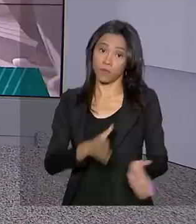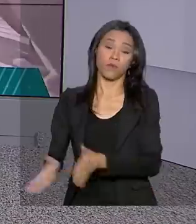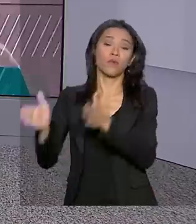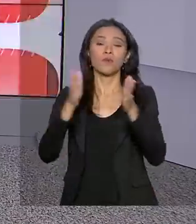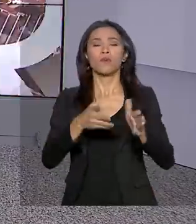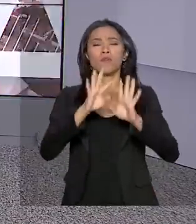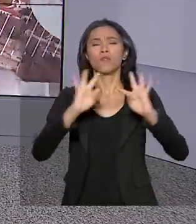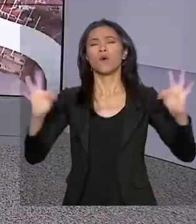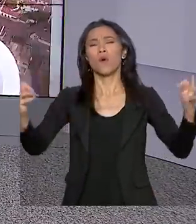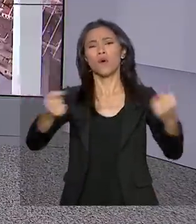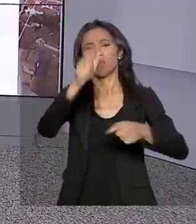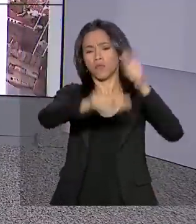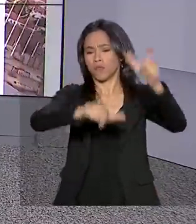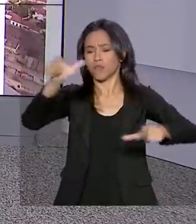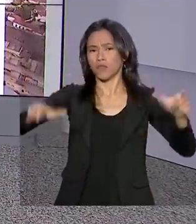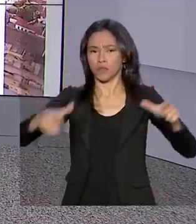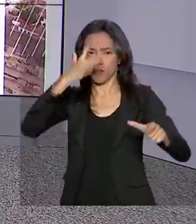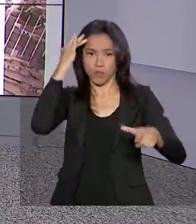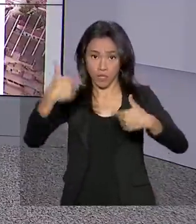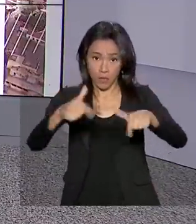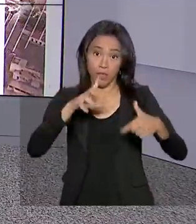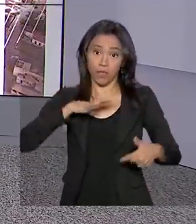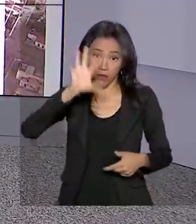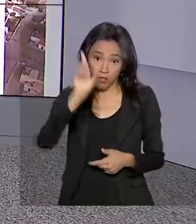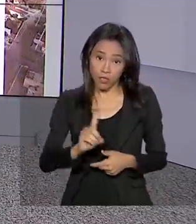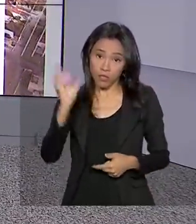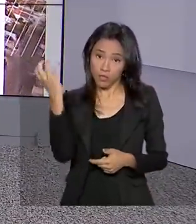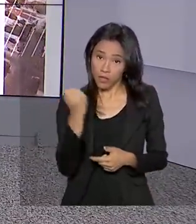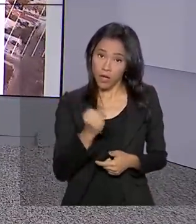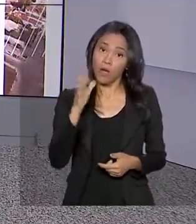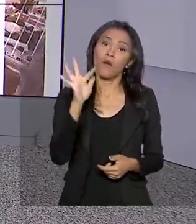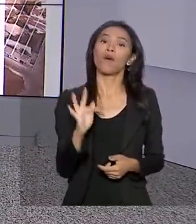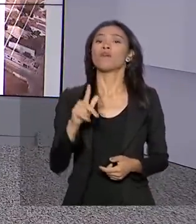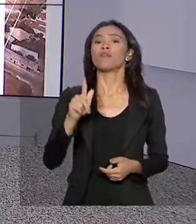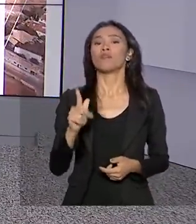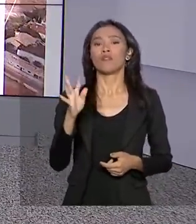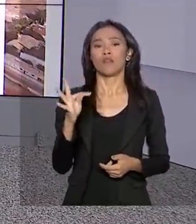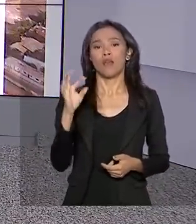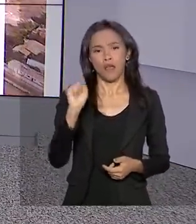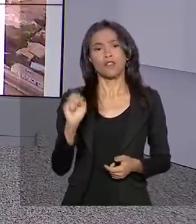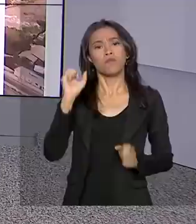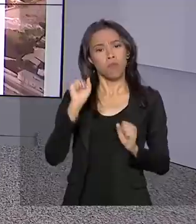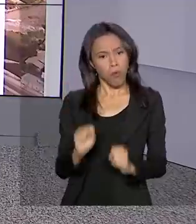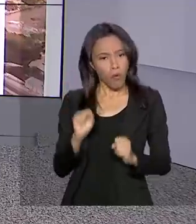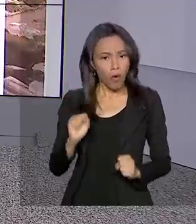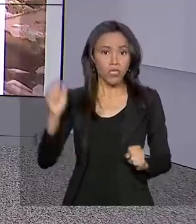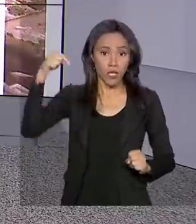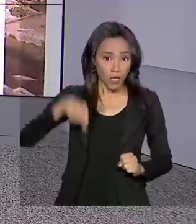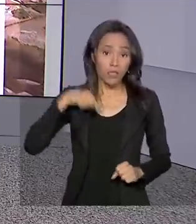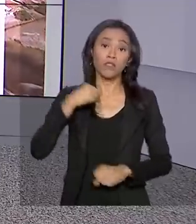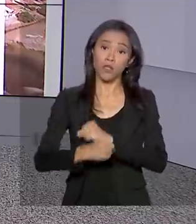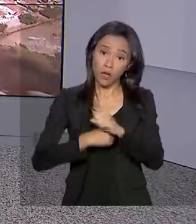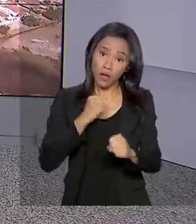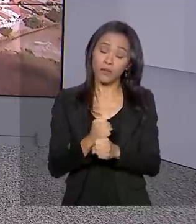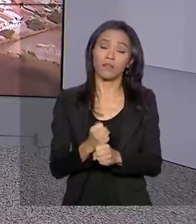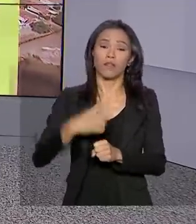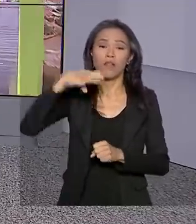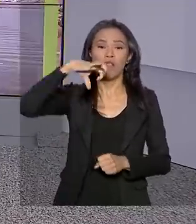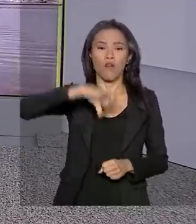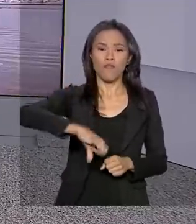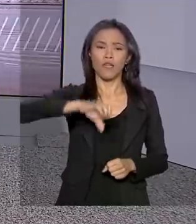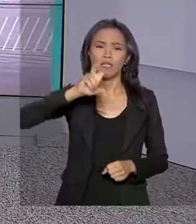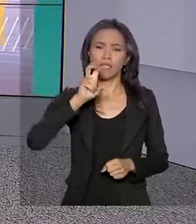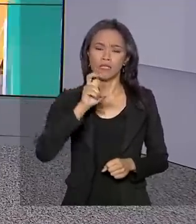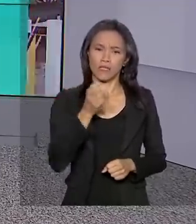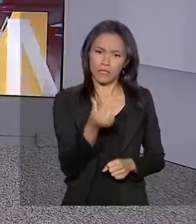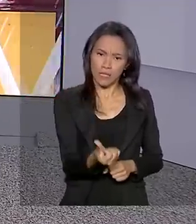trabalhadores que têm direito a sacar até 500 reais do FGTS vão poder resgatar o valor ainda este ano. 96 milhões